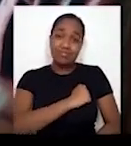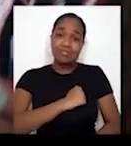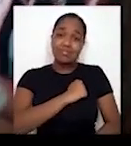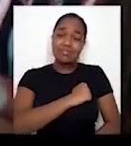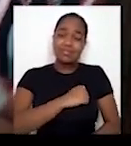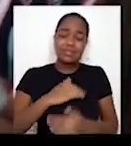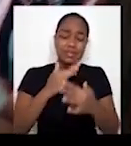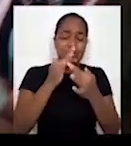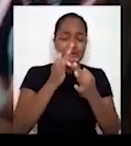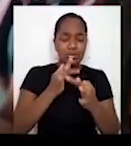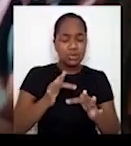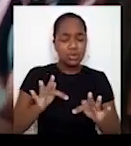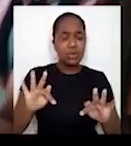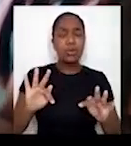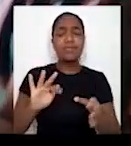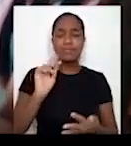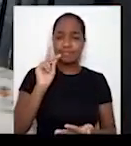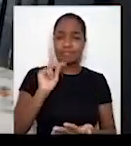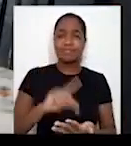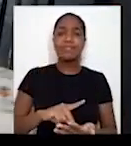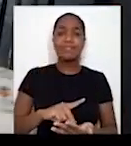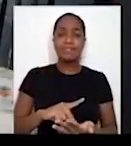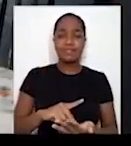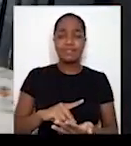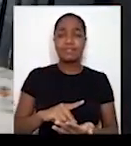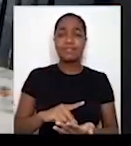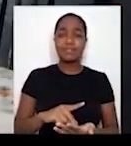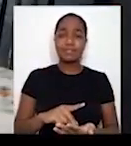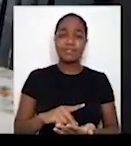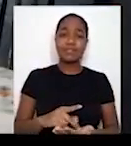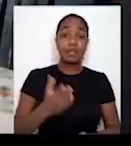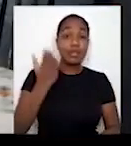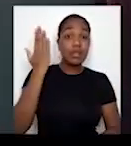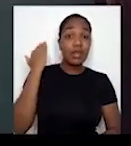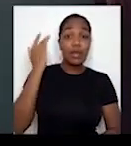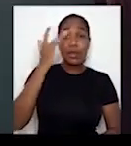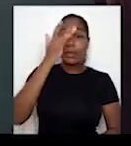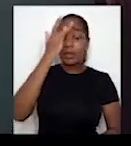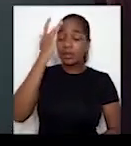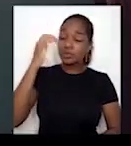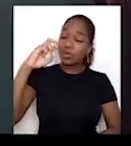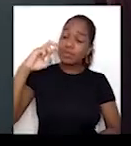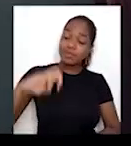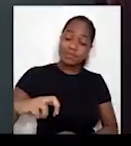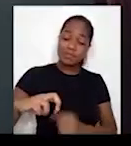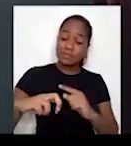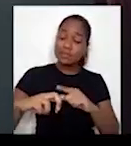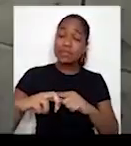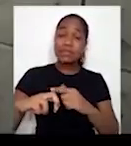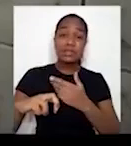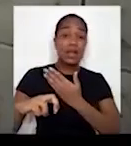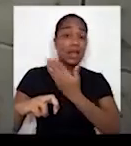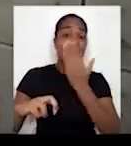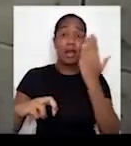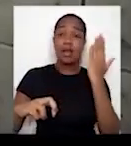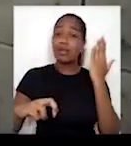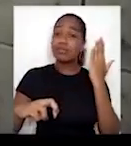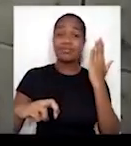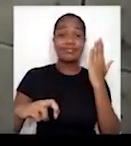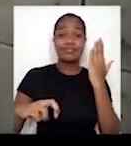tá doendo em mim Naquela mesa